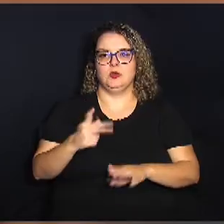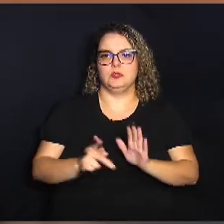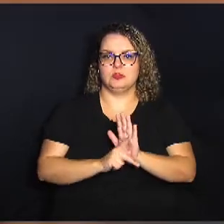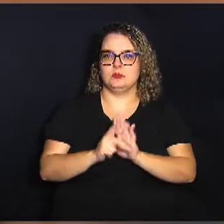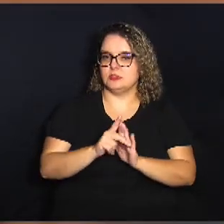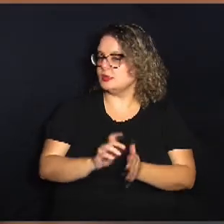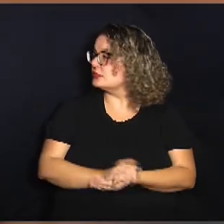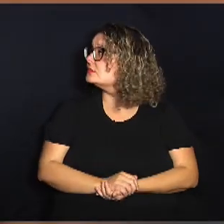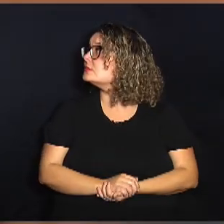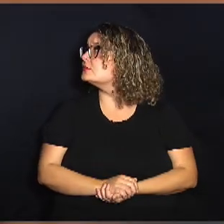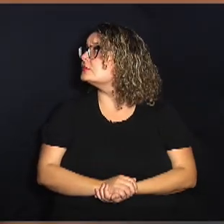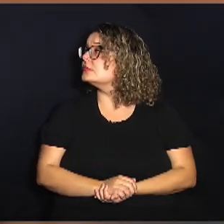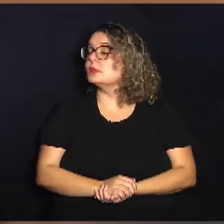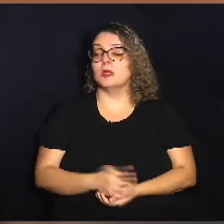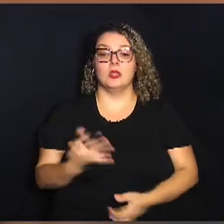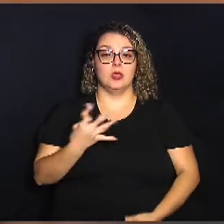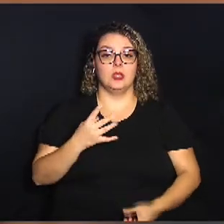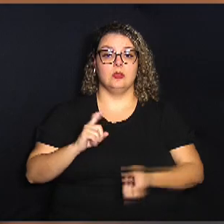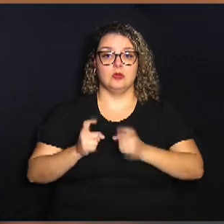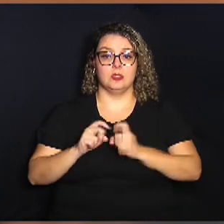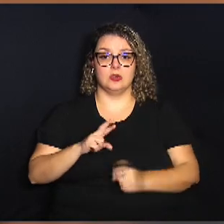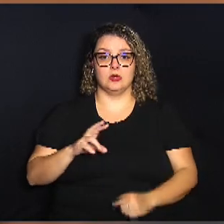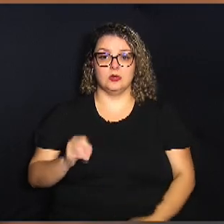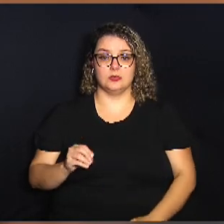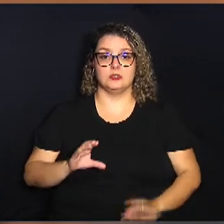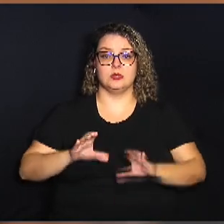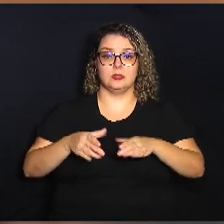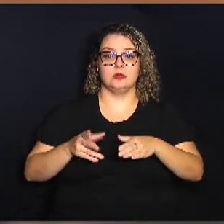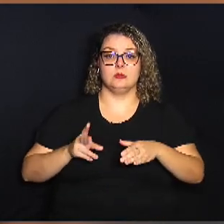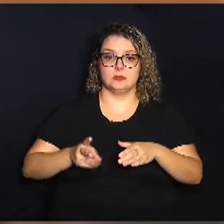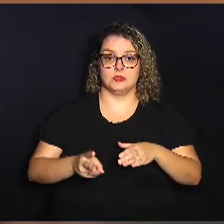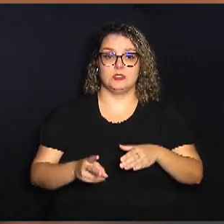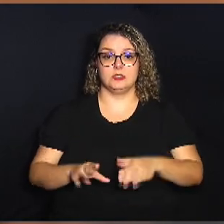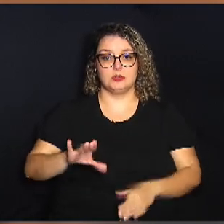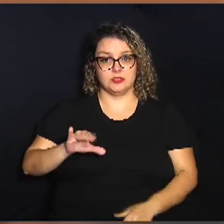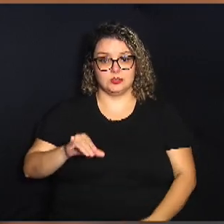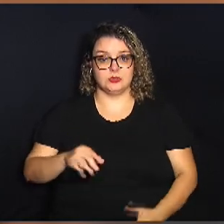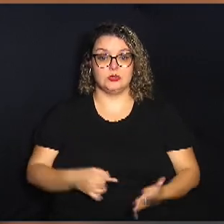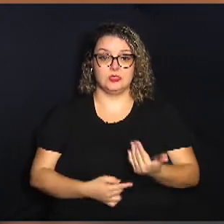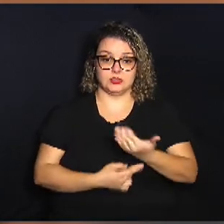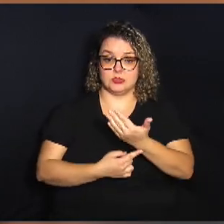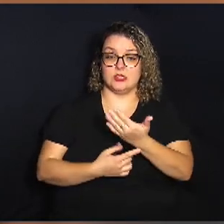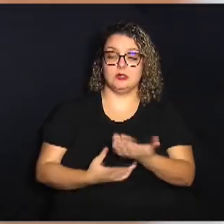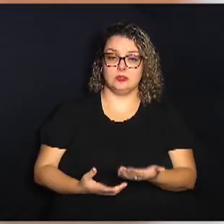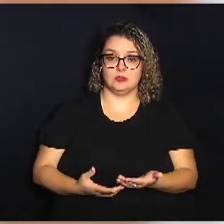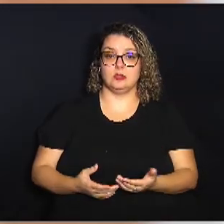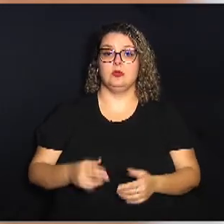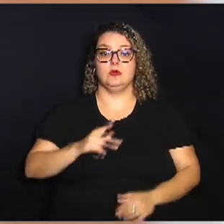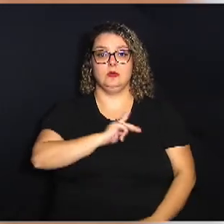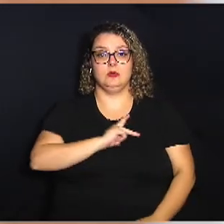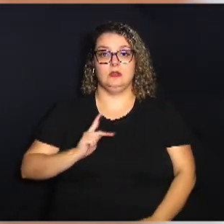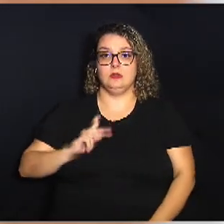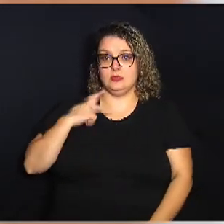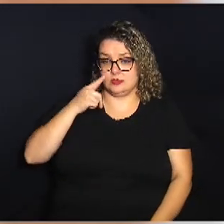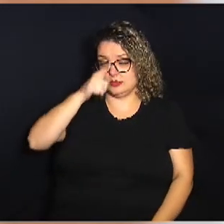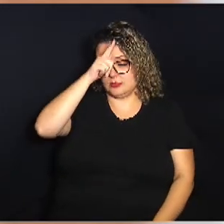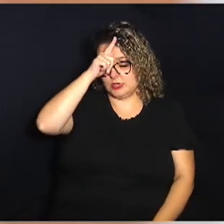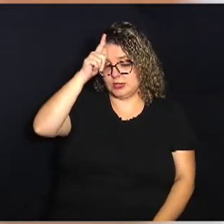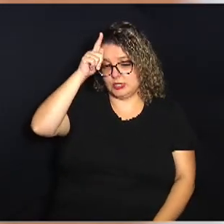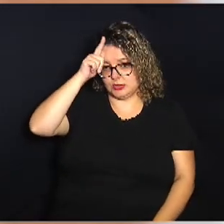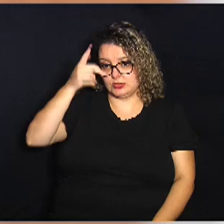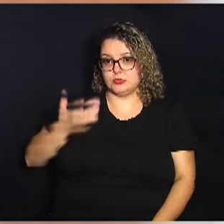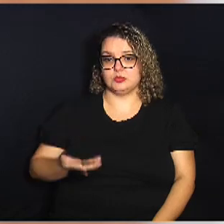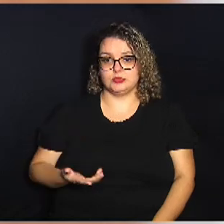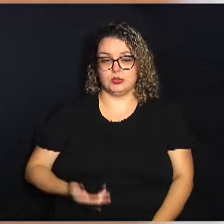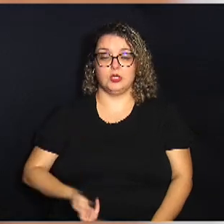projetos a quarta reunião ordinária da comissão permanente de ciência e tecnologia foi presidida pelo vereador Gustavo Peta